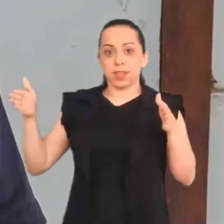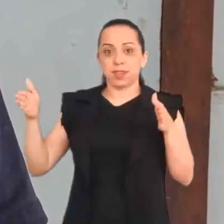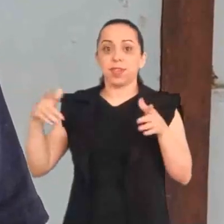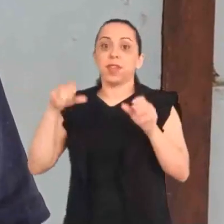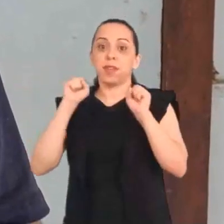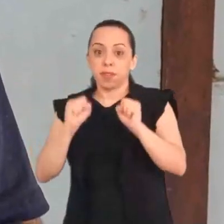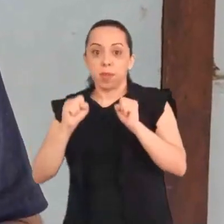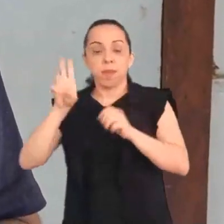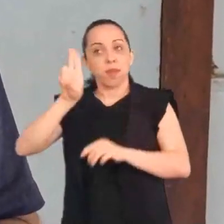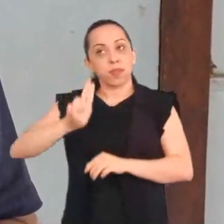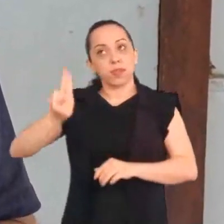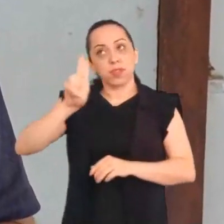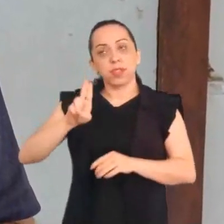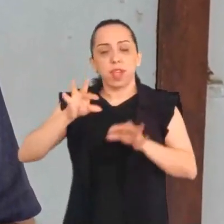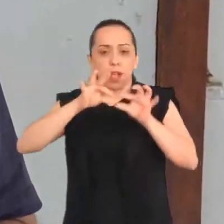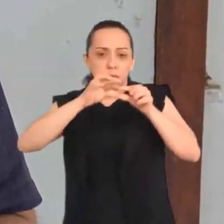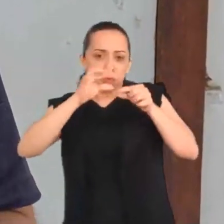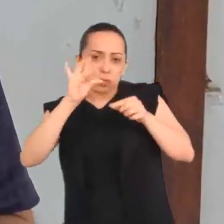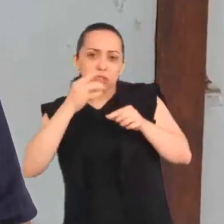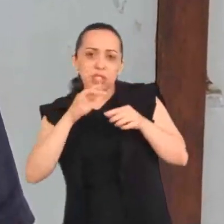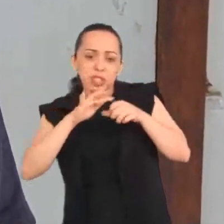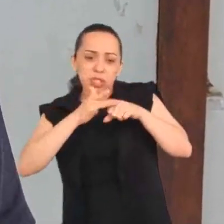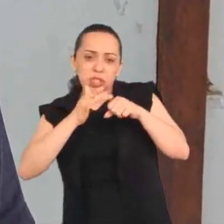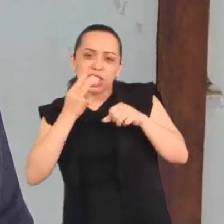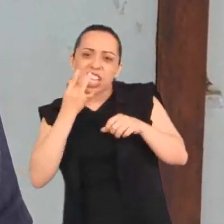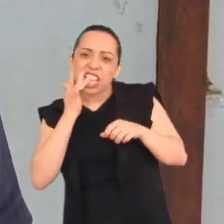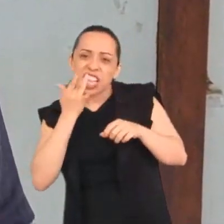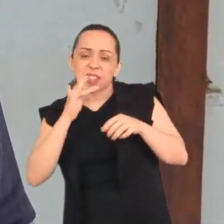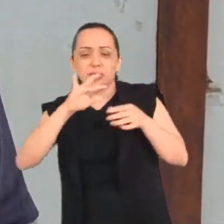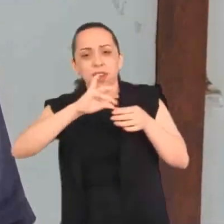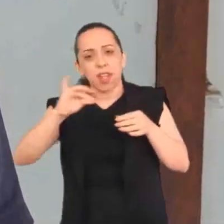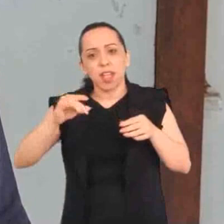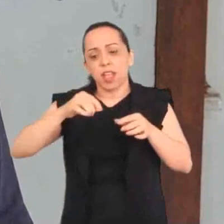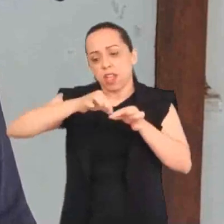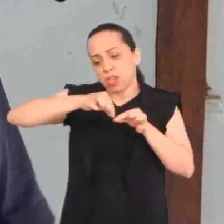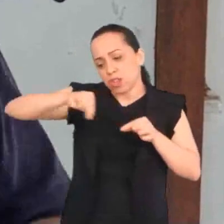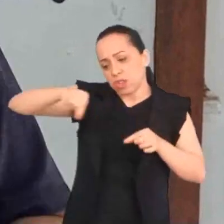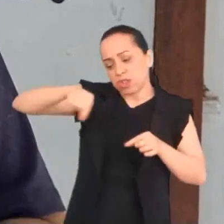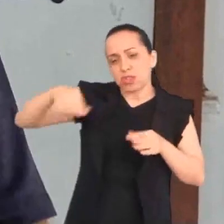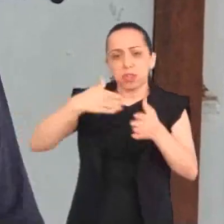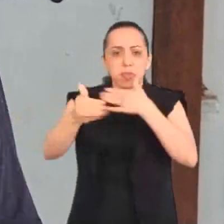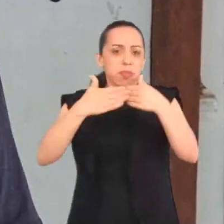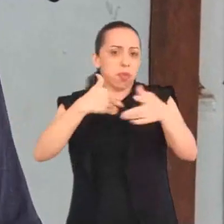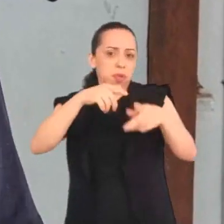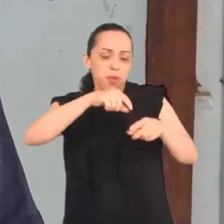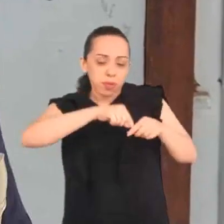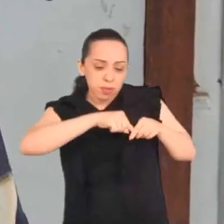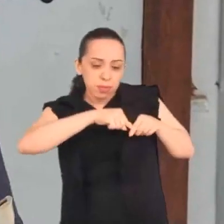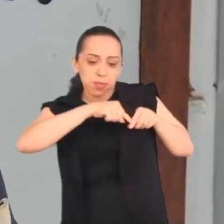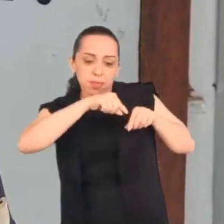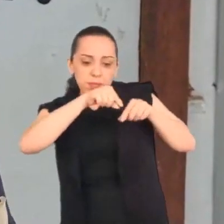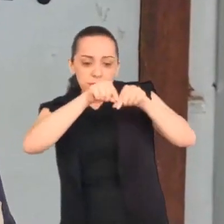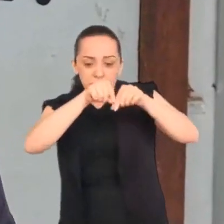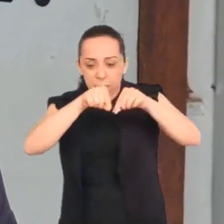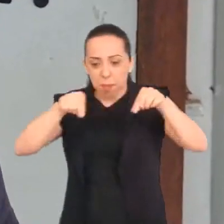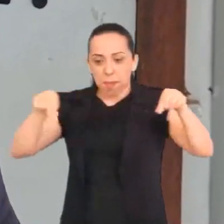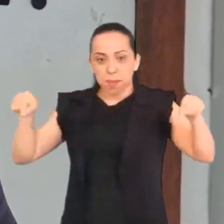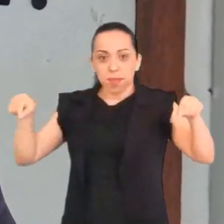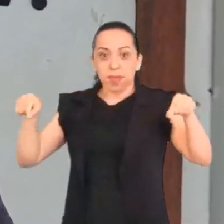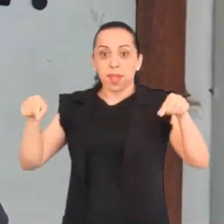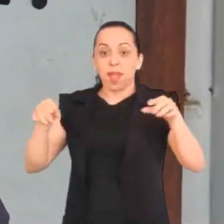Para isso, você pode utilizar durex colorido, giz de cera ou qualquer outro objeto marcante.